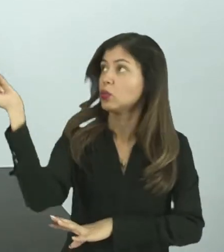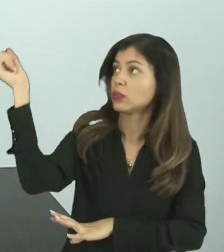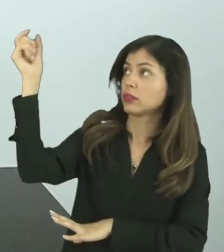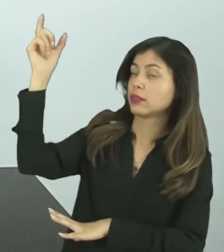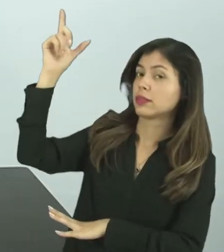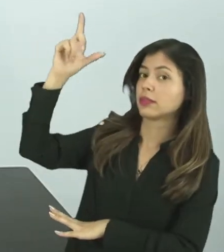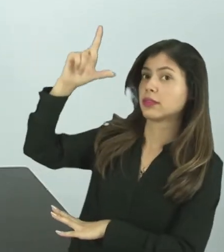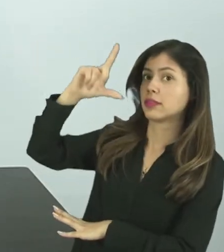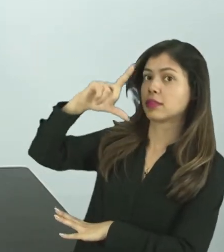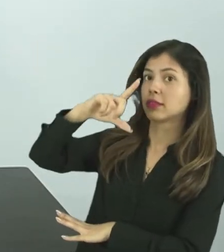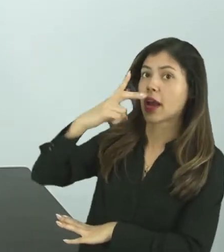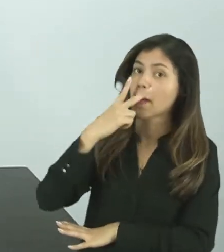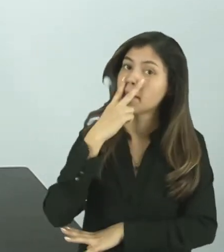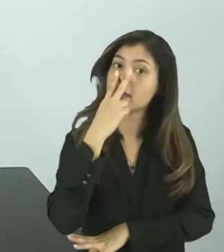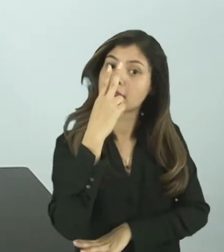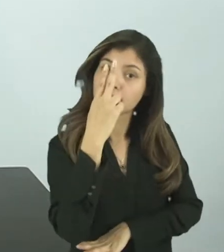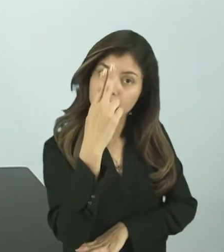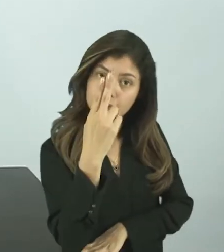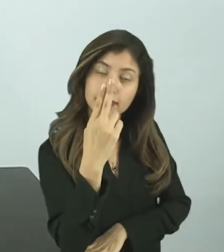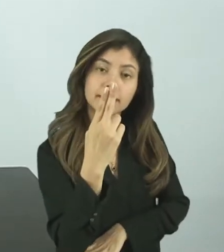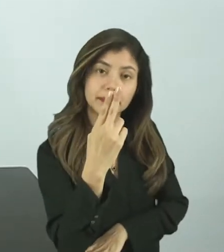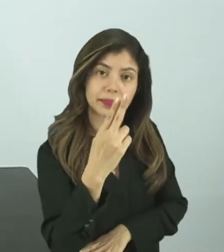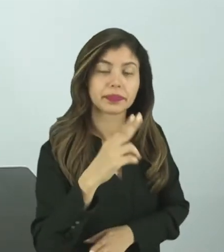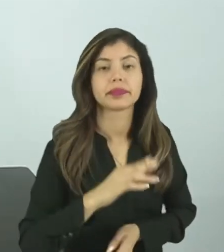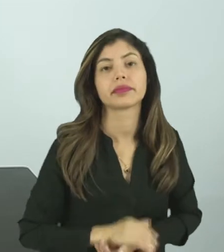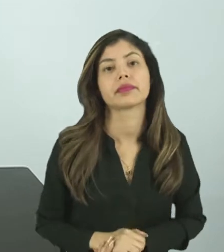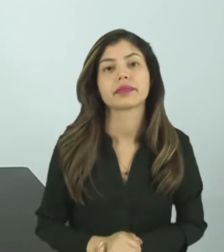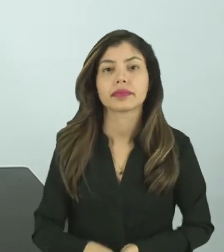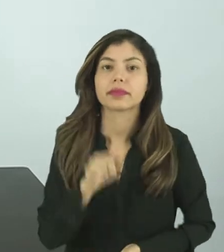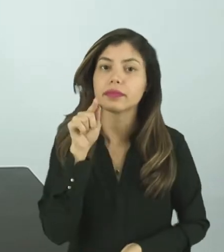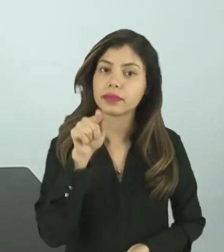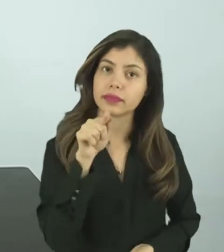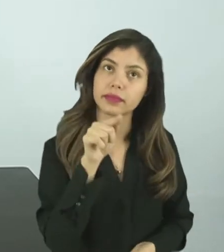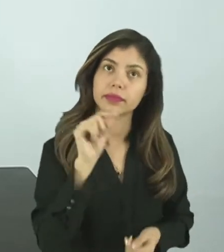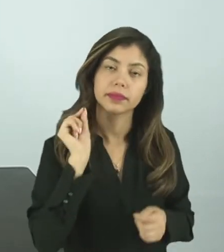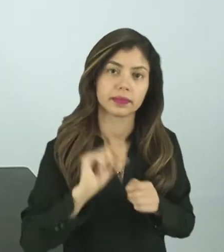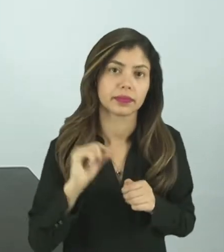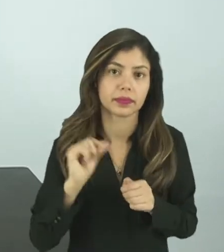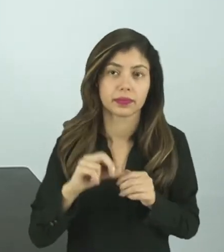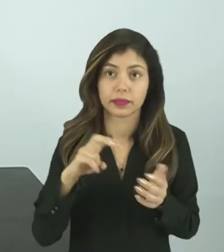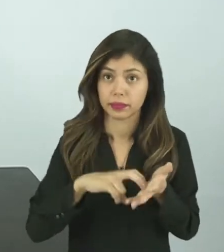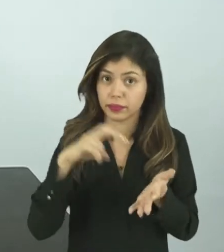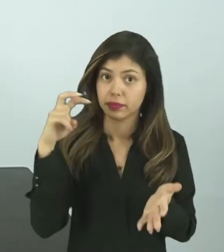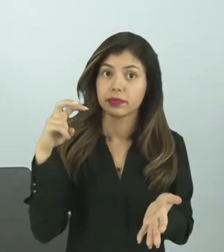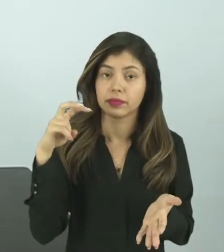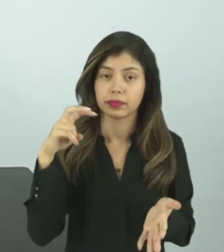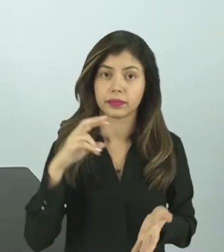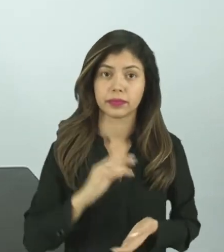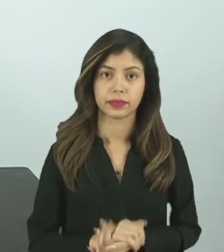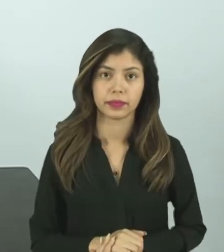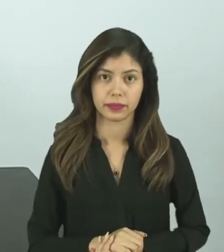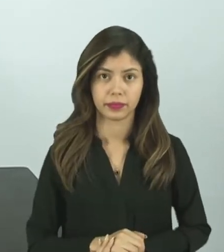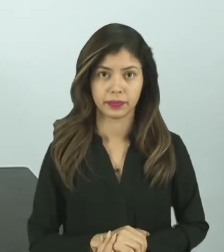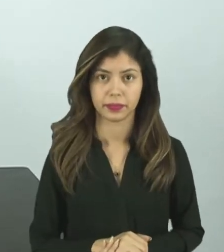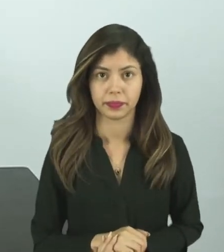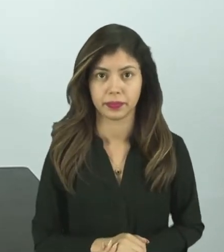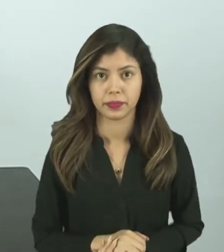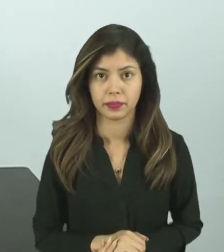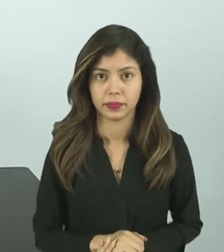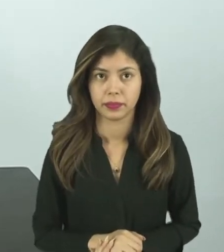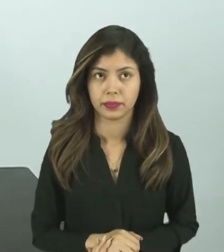aparece, não é? E aí, o que vocês fazem durante o período da manhã?